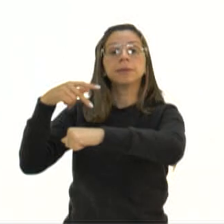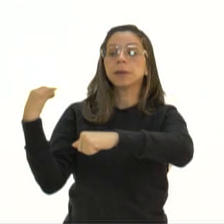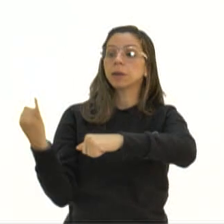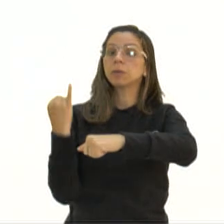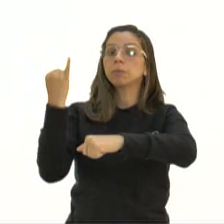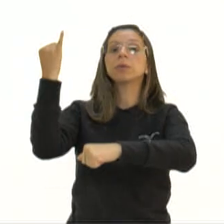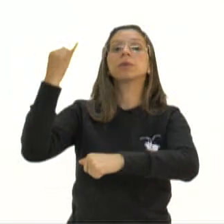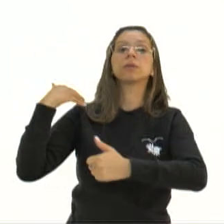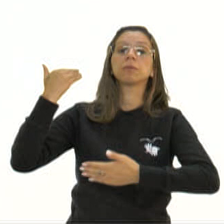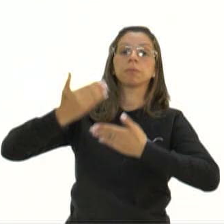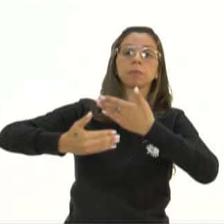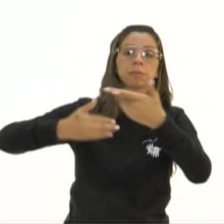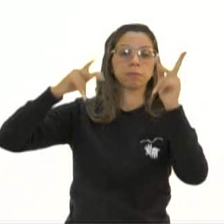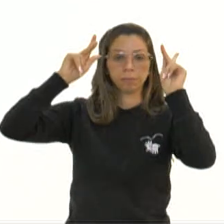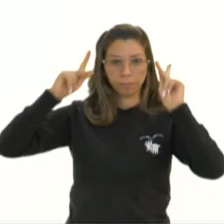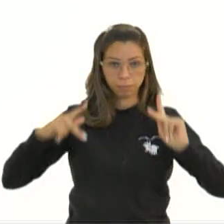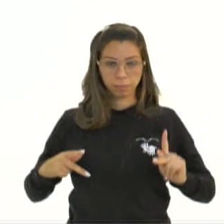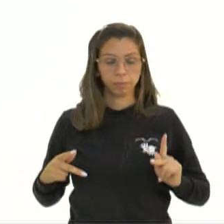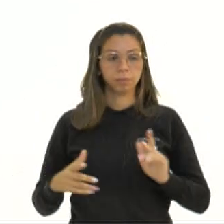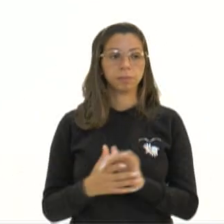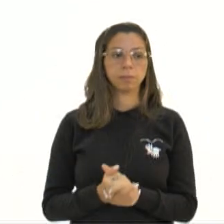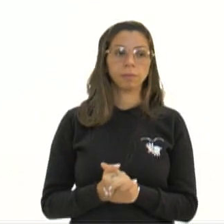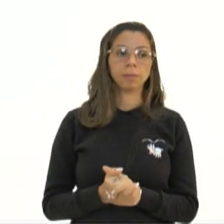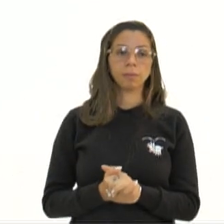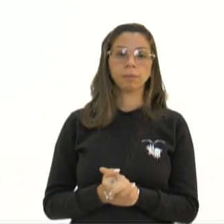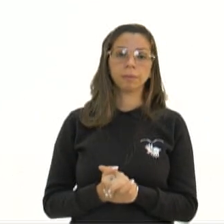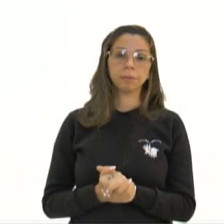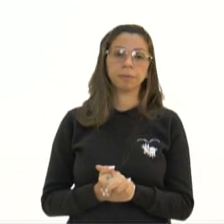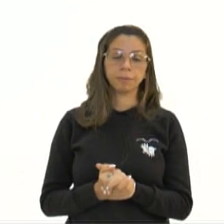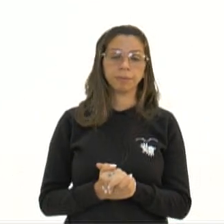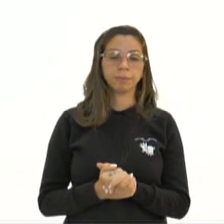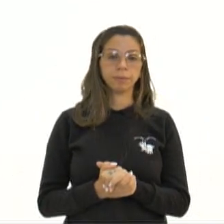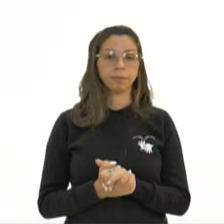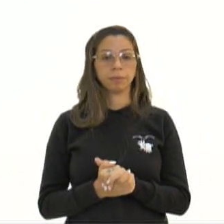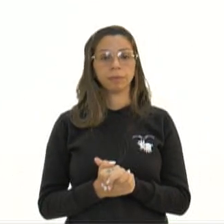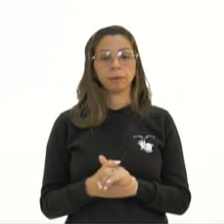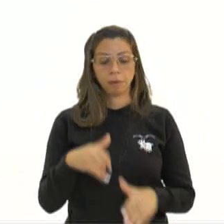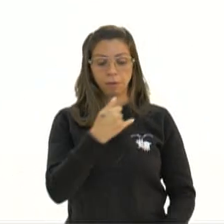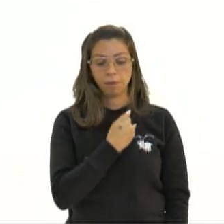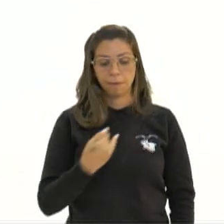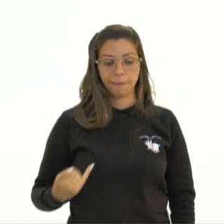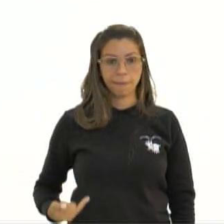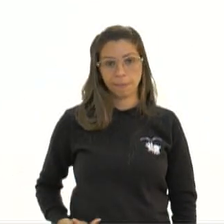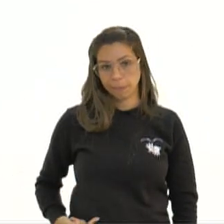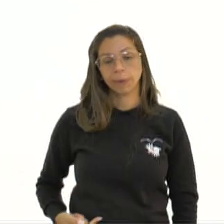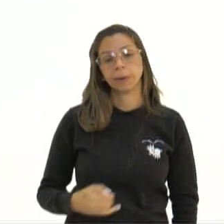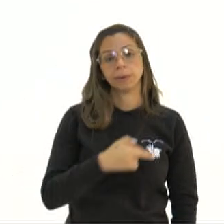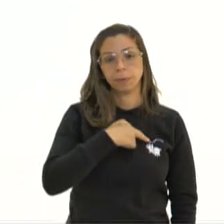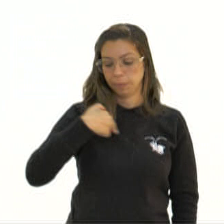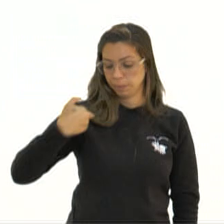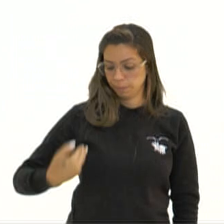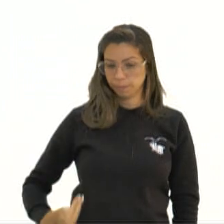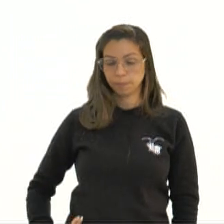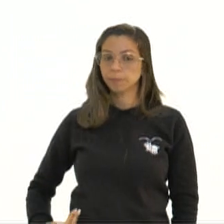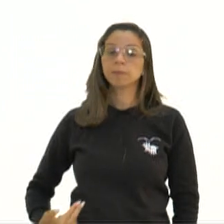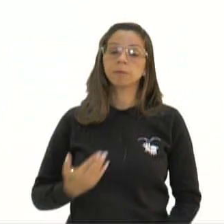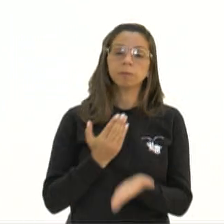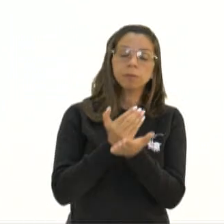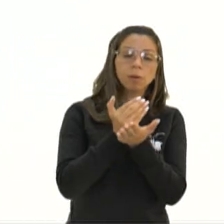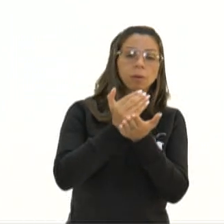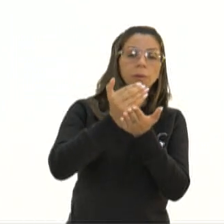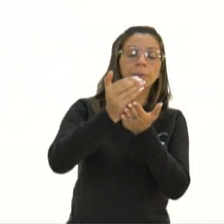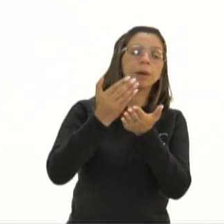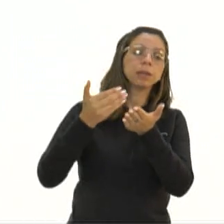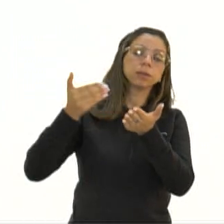da sociedade humana. Vou falar um pouquinho sobre o império chinês, né, que prevaleceu desde o